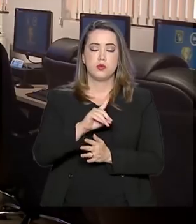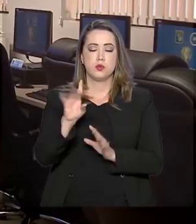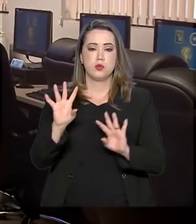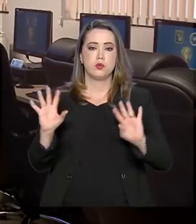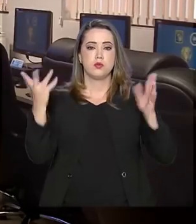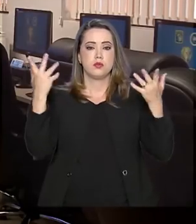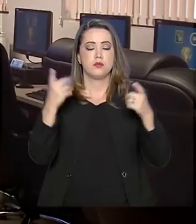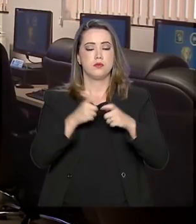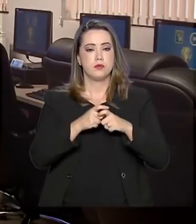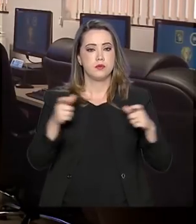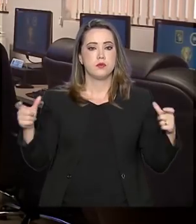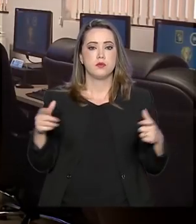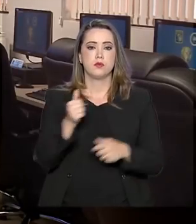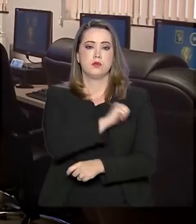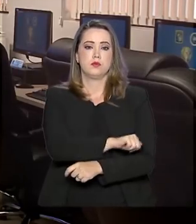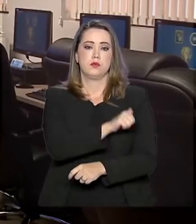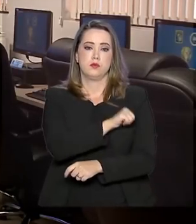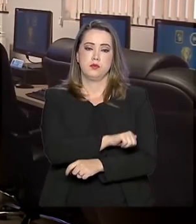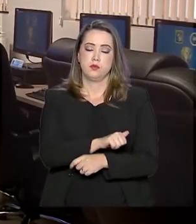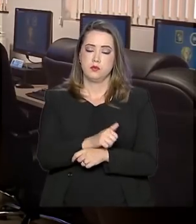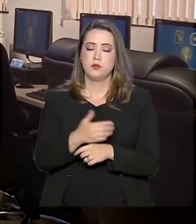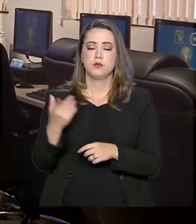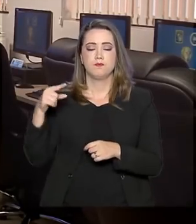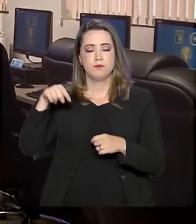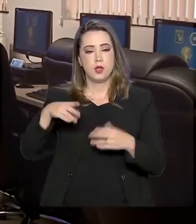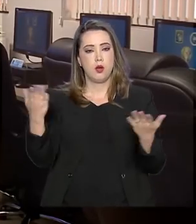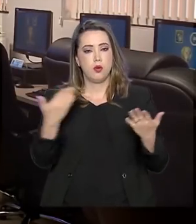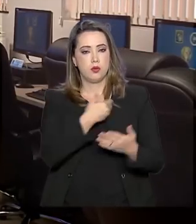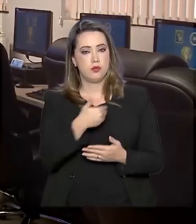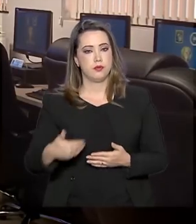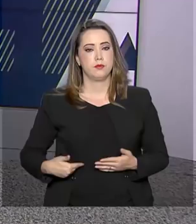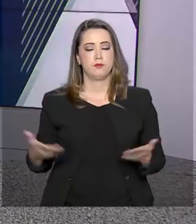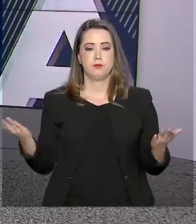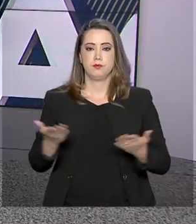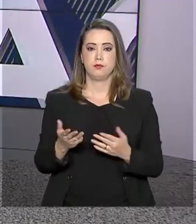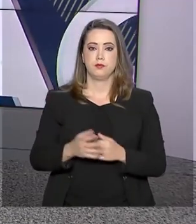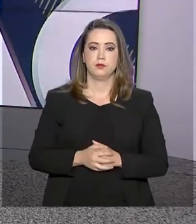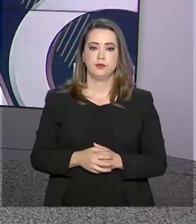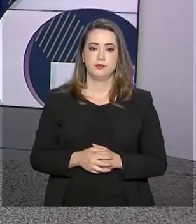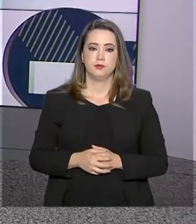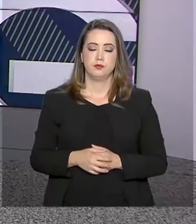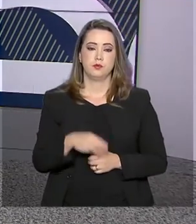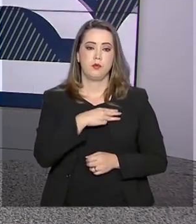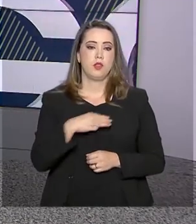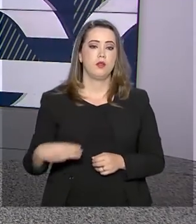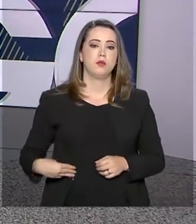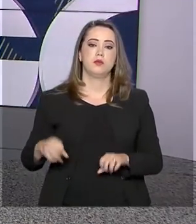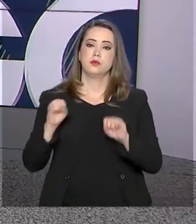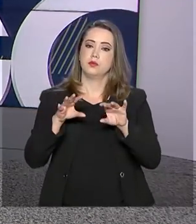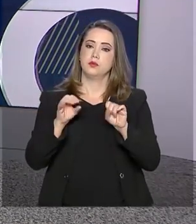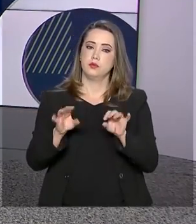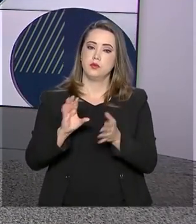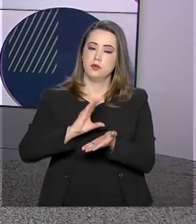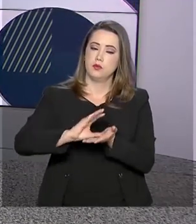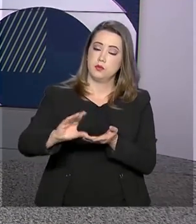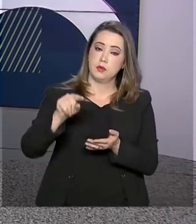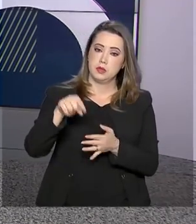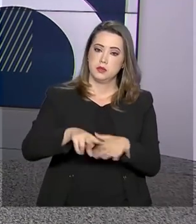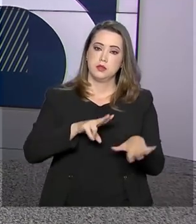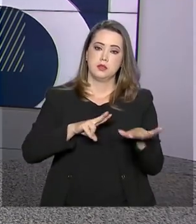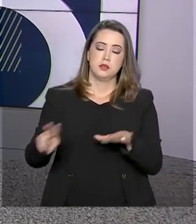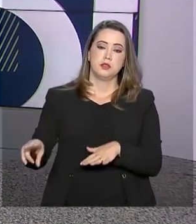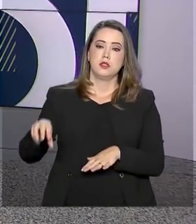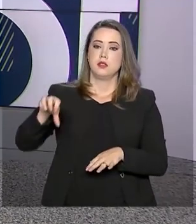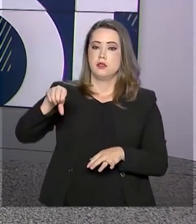eventos. Do Rio de Janeiro, Alessandra Lago, para o governo agora. O Ministério da Educação vai destinar, nesta